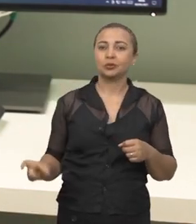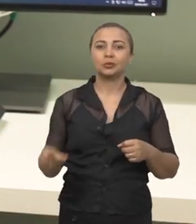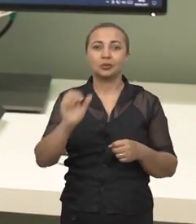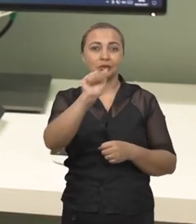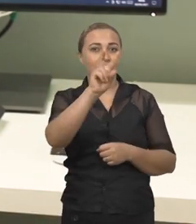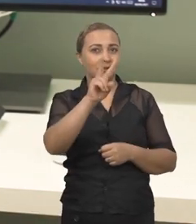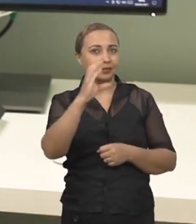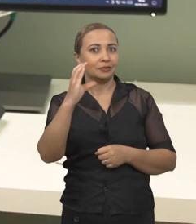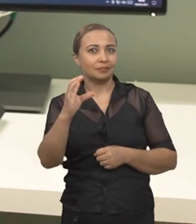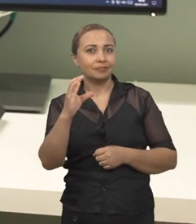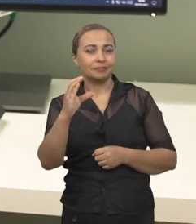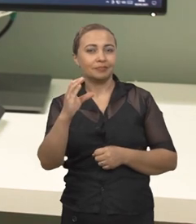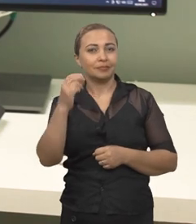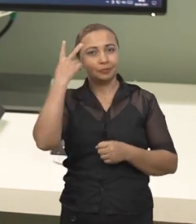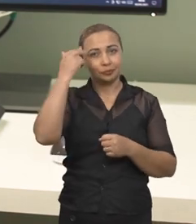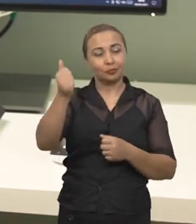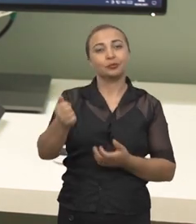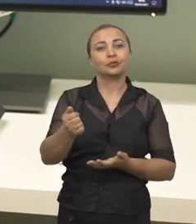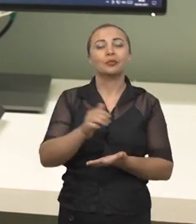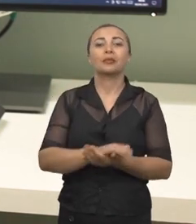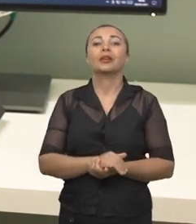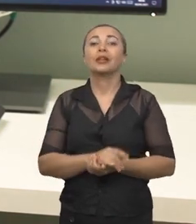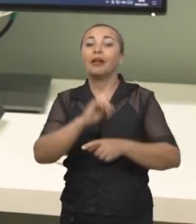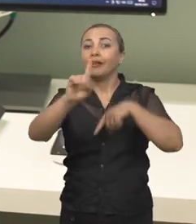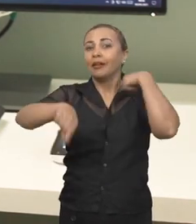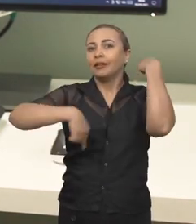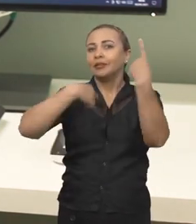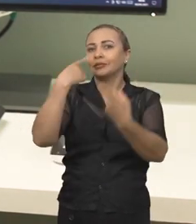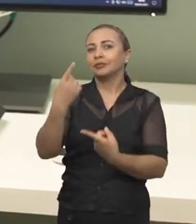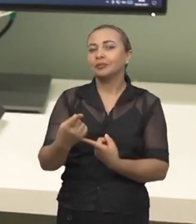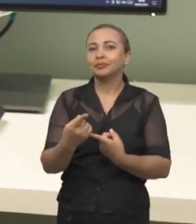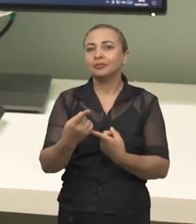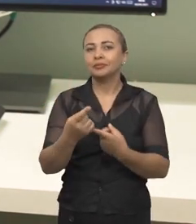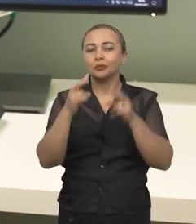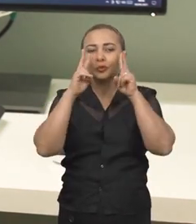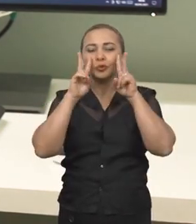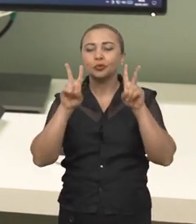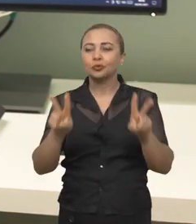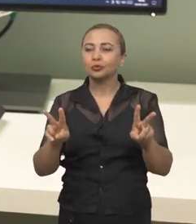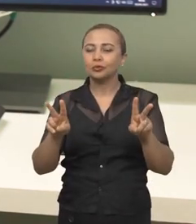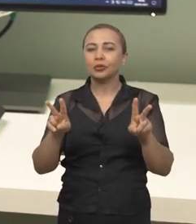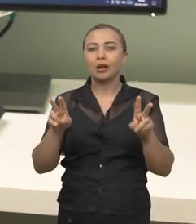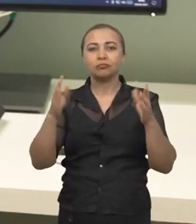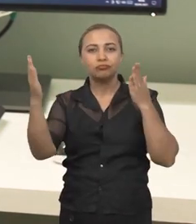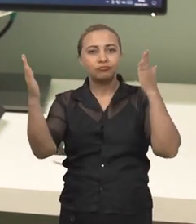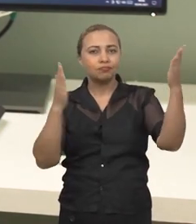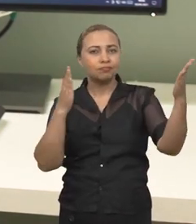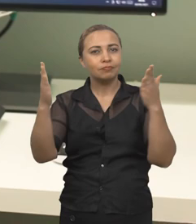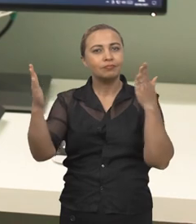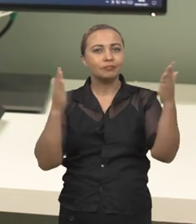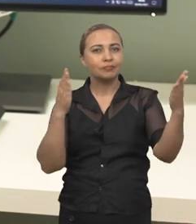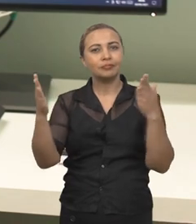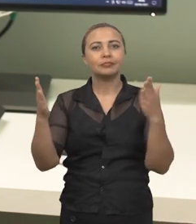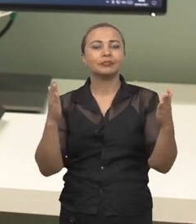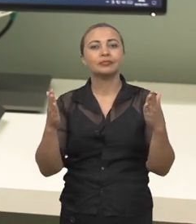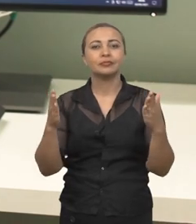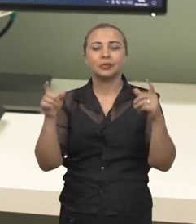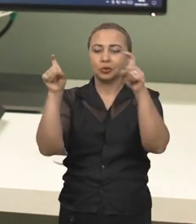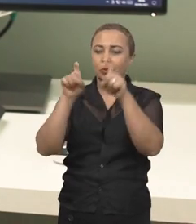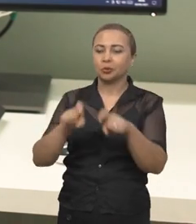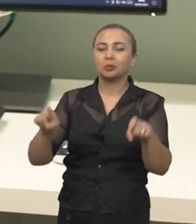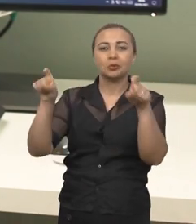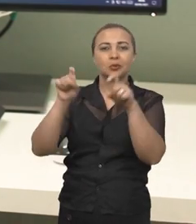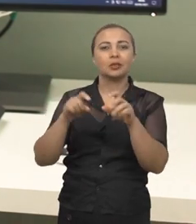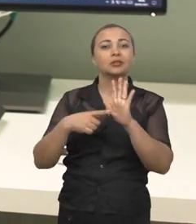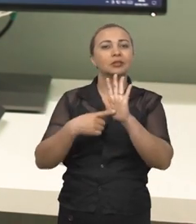dessa natureza e após esse procedimento de validação o software